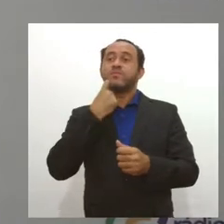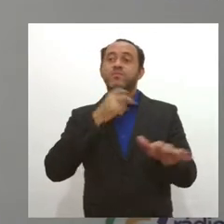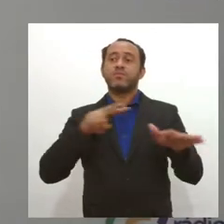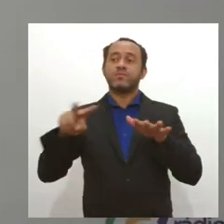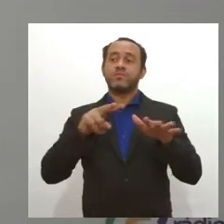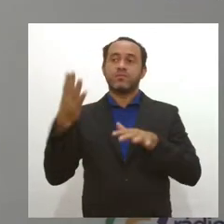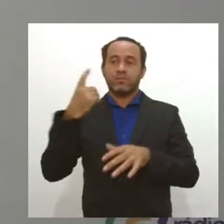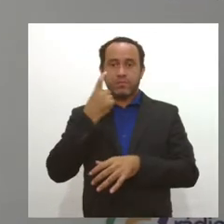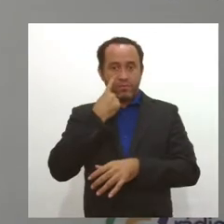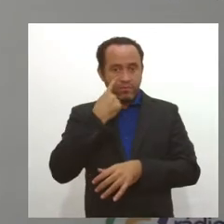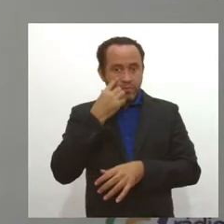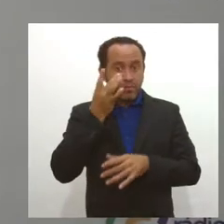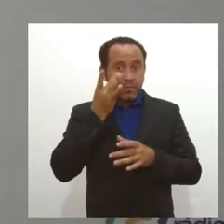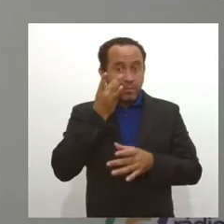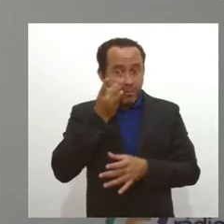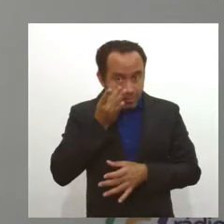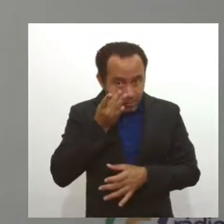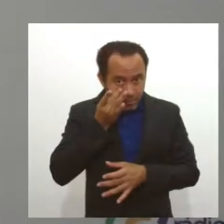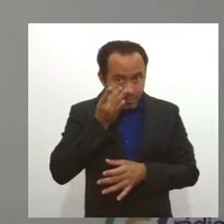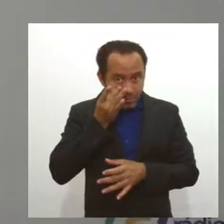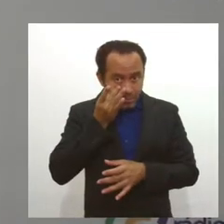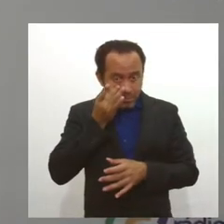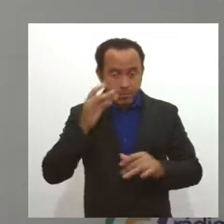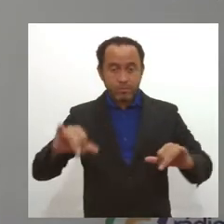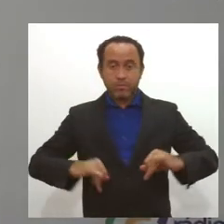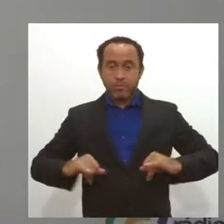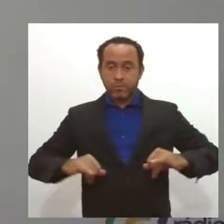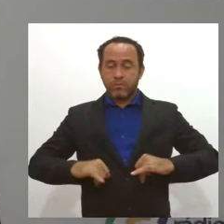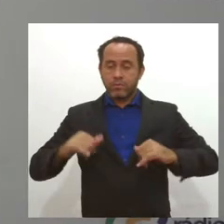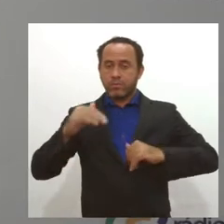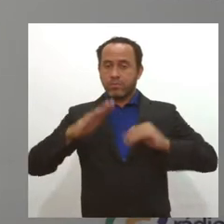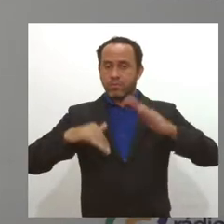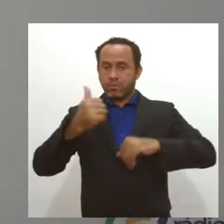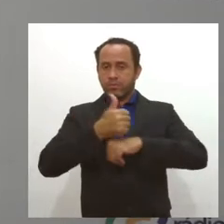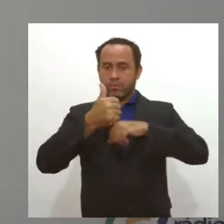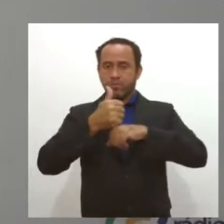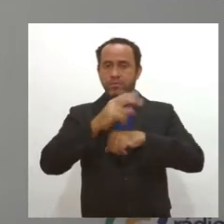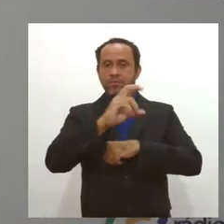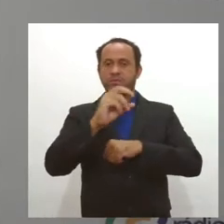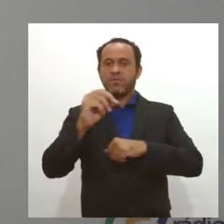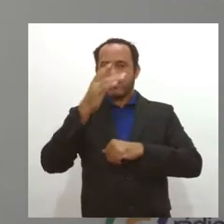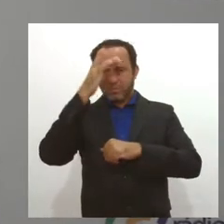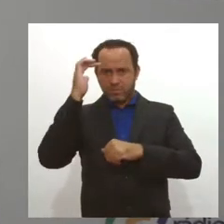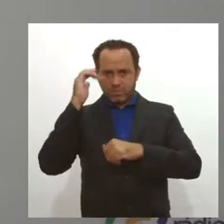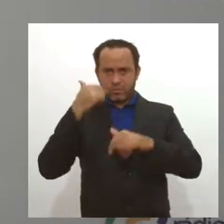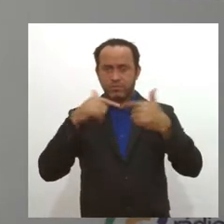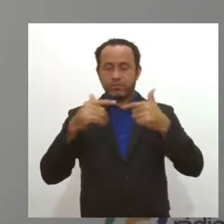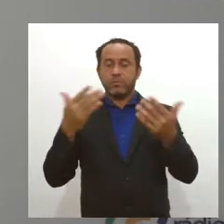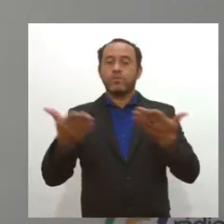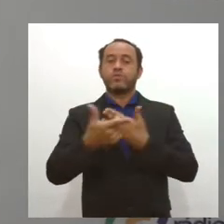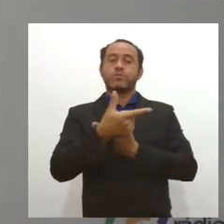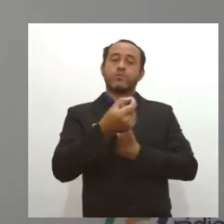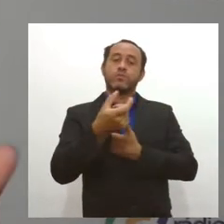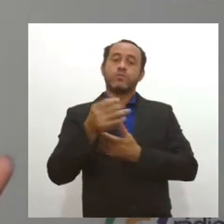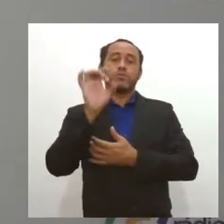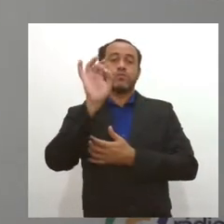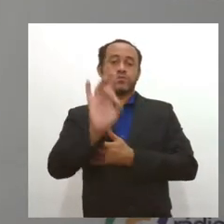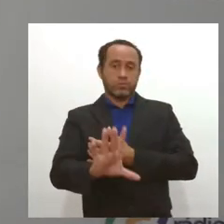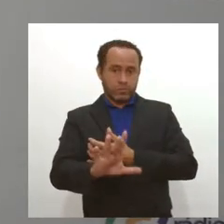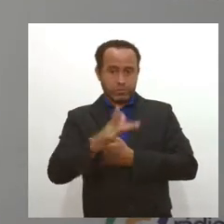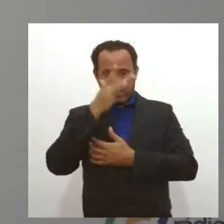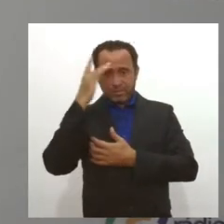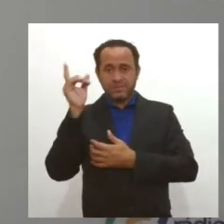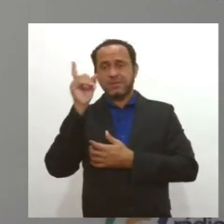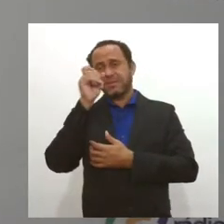de perto o drama daqueles trabalhadores. Essa fábrica que já teve 500 pessoas trabalhando hoje, conta com 200. E as pessoas passaram